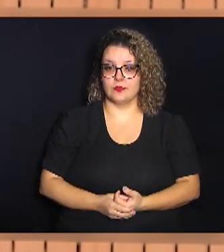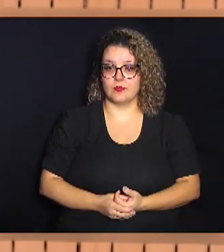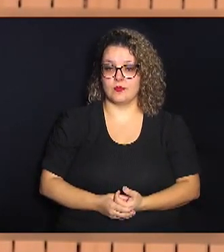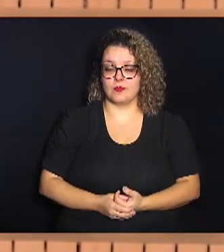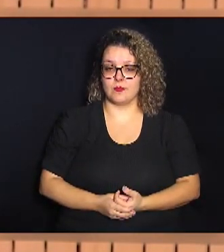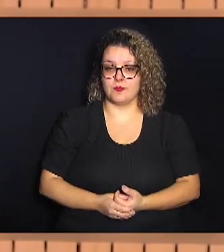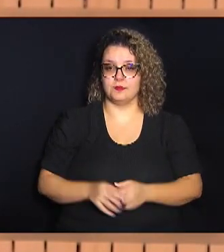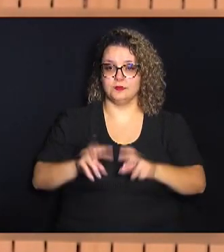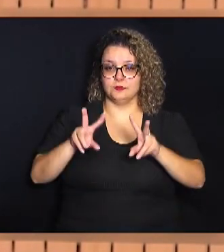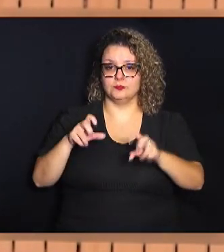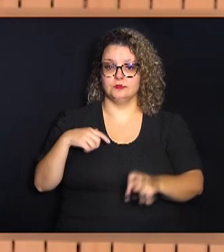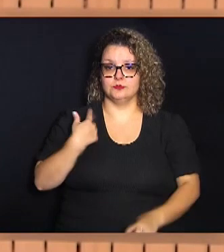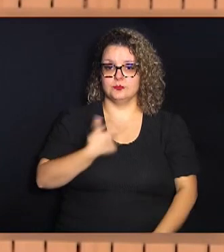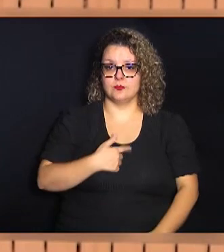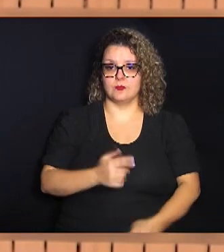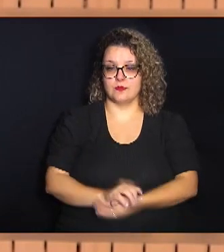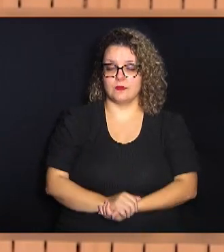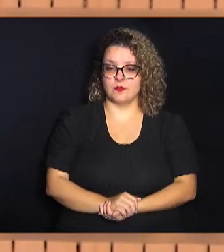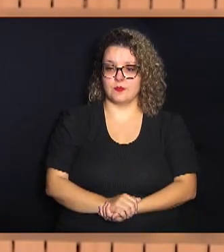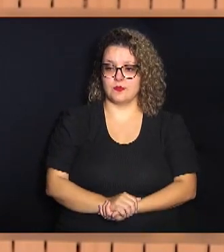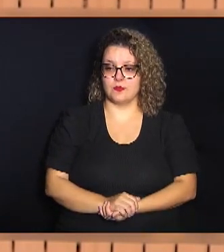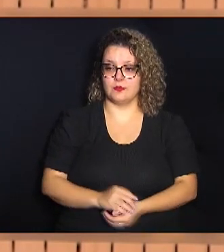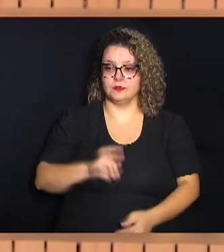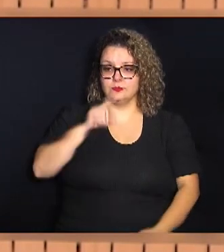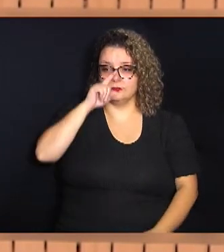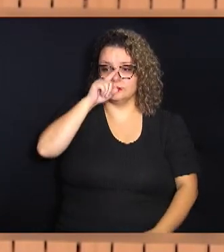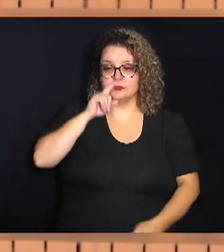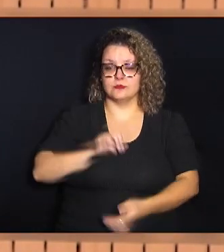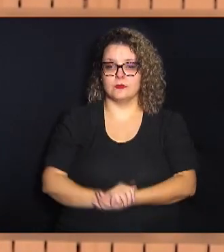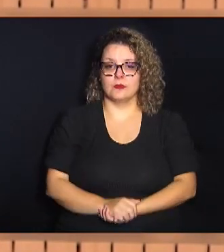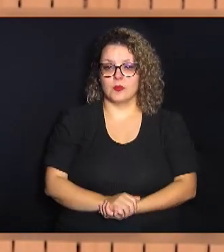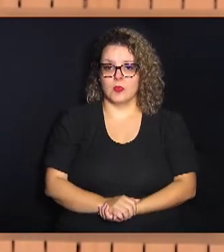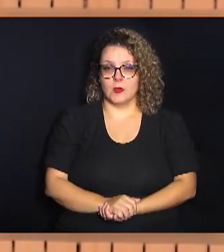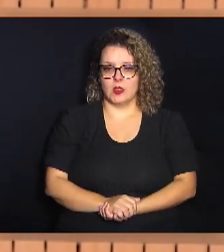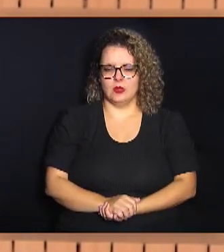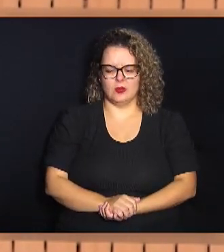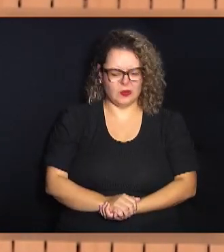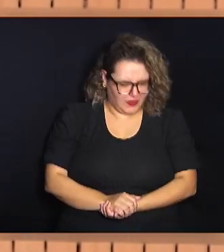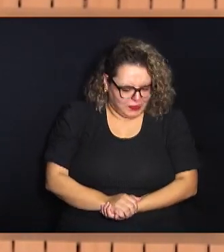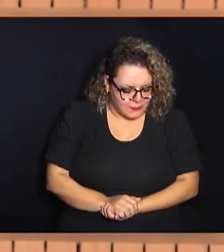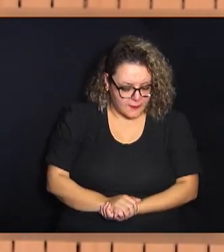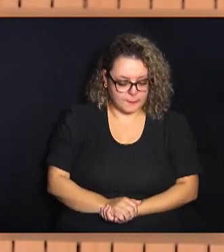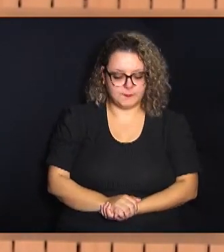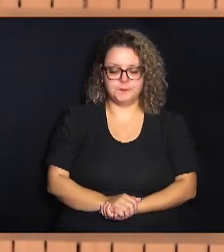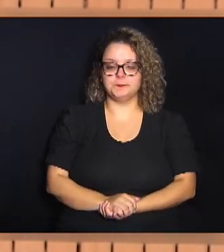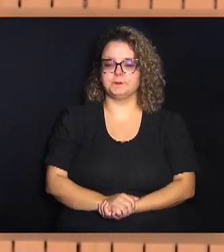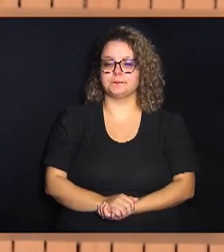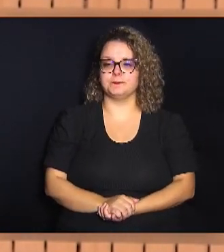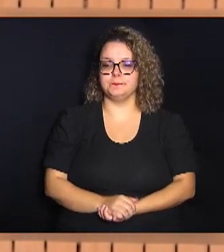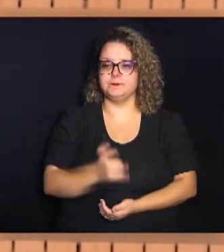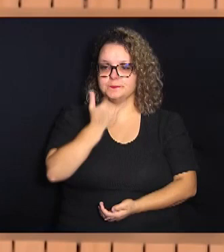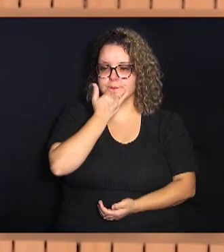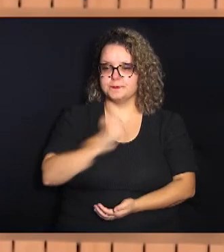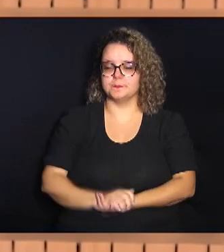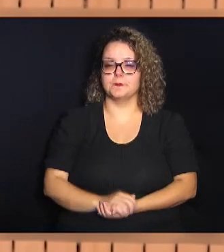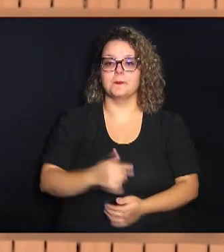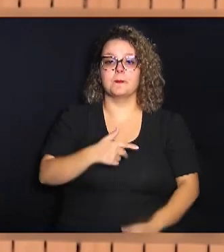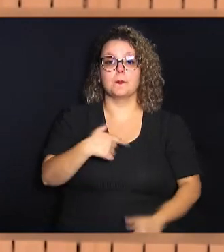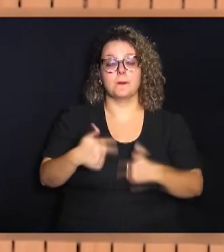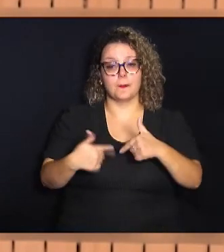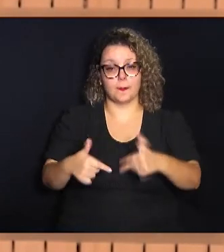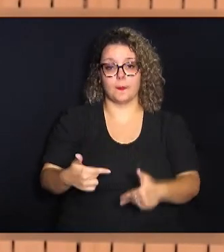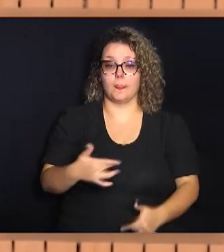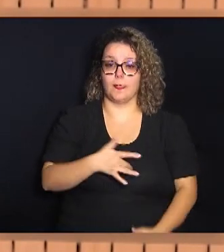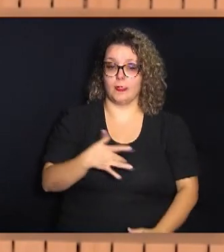os riscos a que estes trabalhadores servidores da Prefeitura de Campinas estão expostos